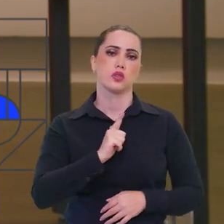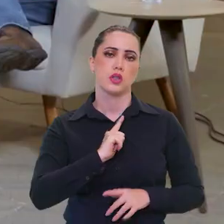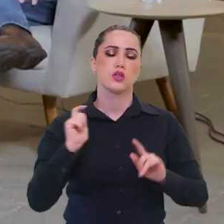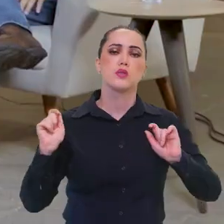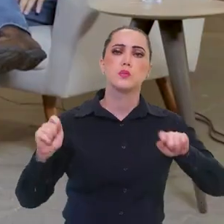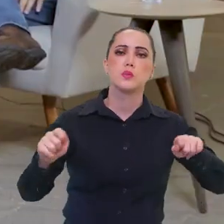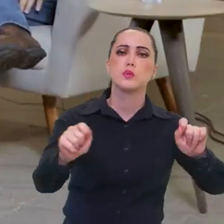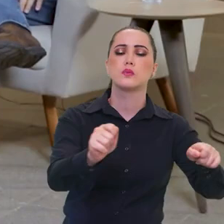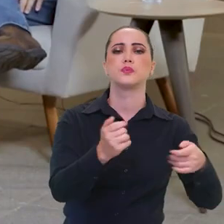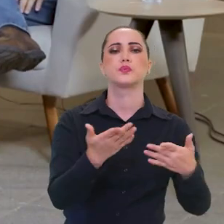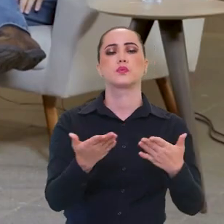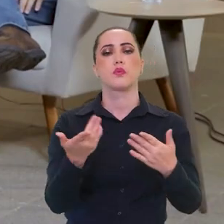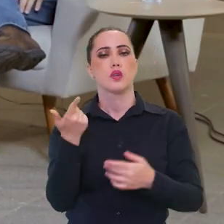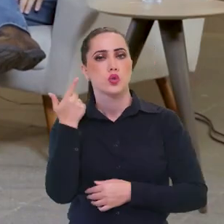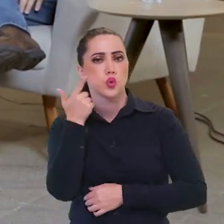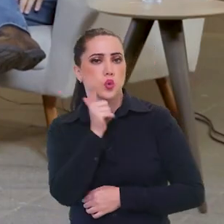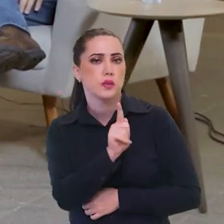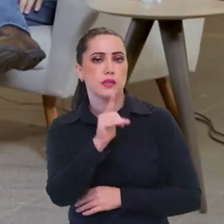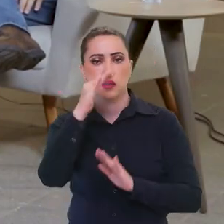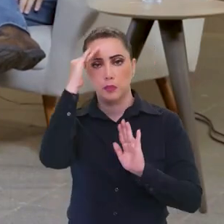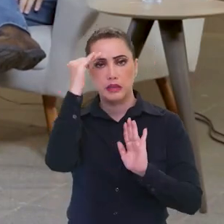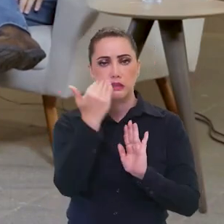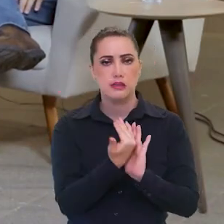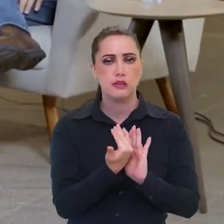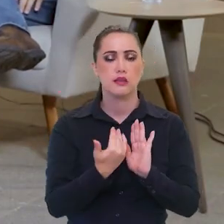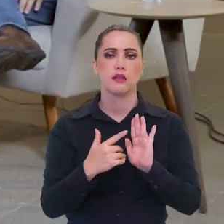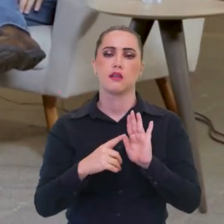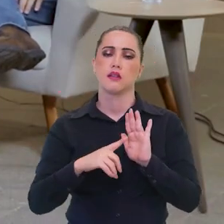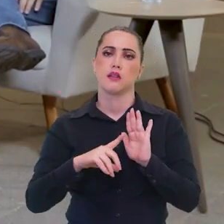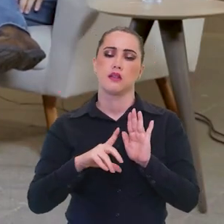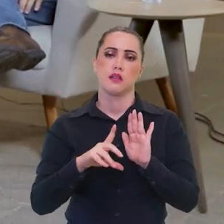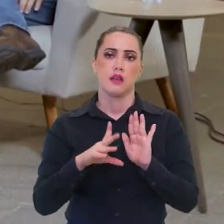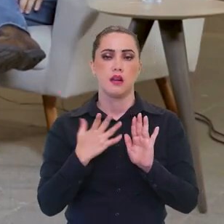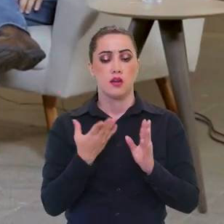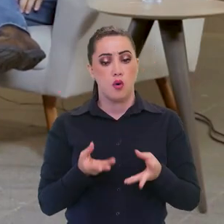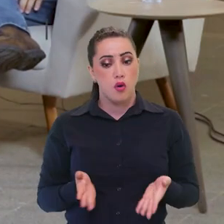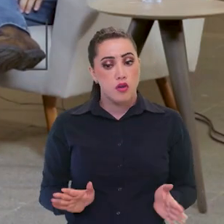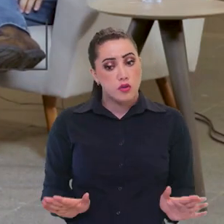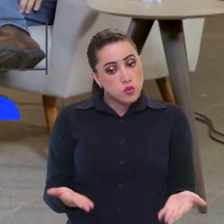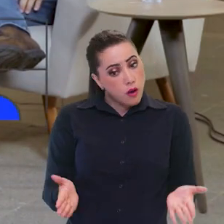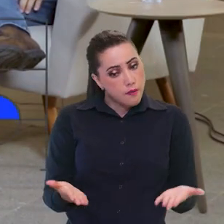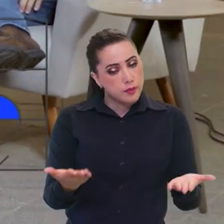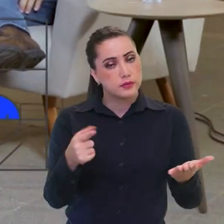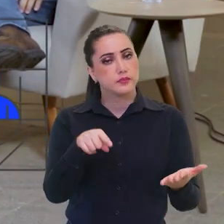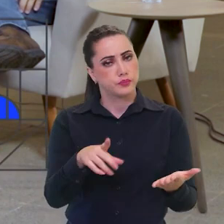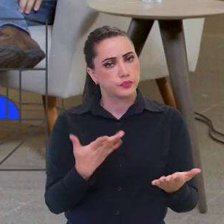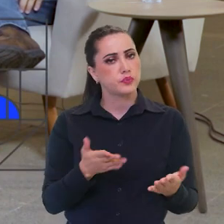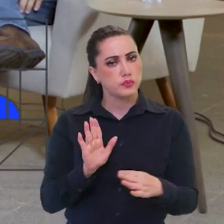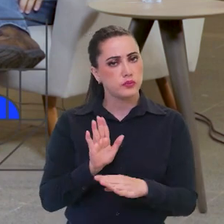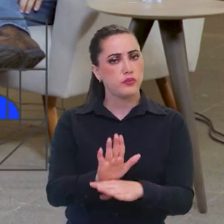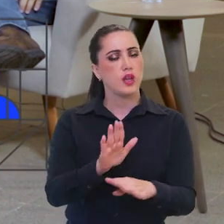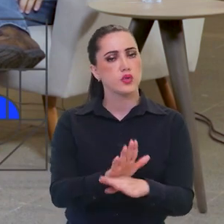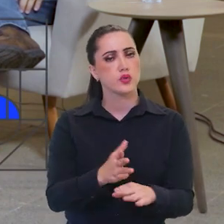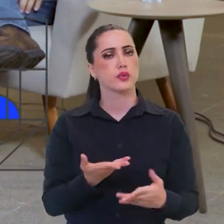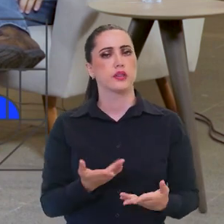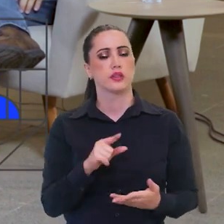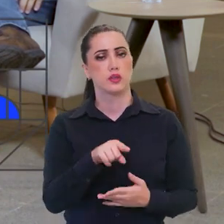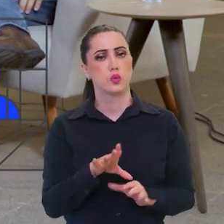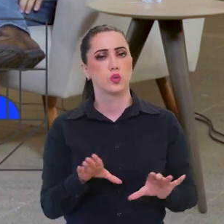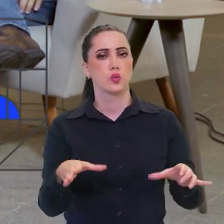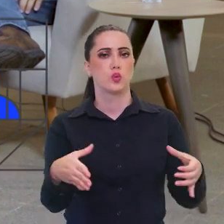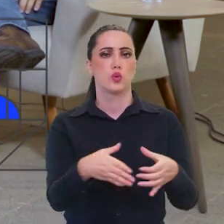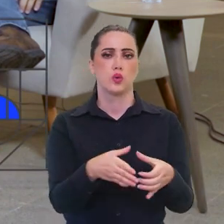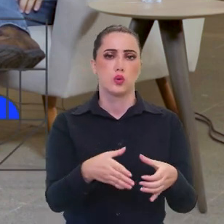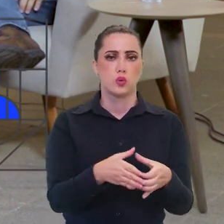ter de possibilidades de fazer cumprir esse alimentar, socorrer, prestigiar